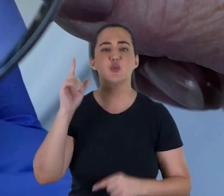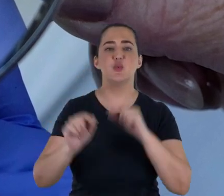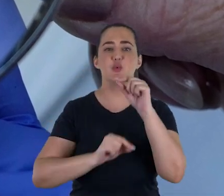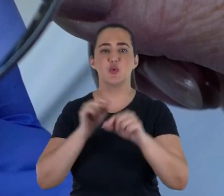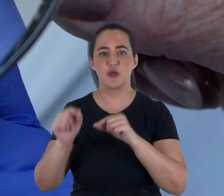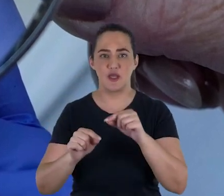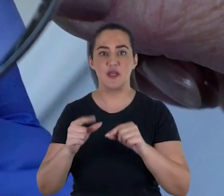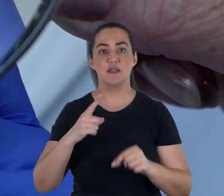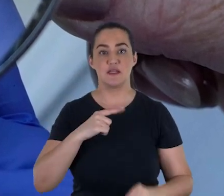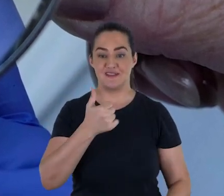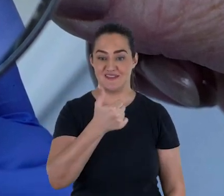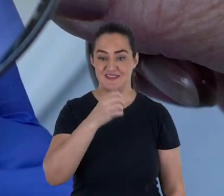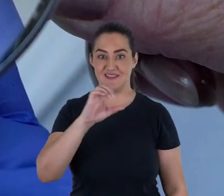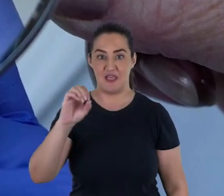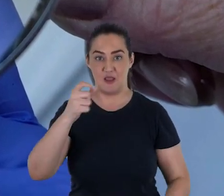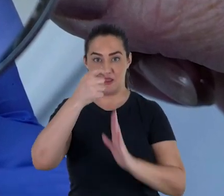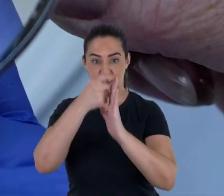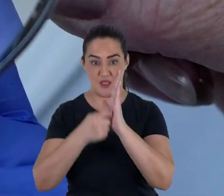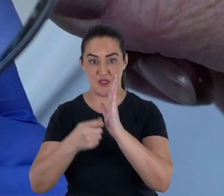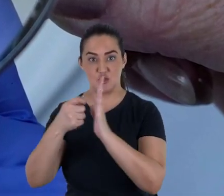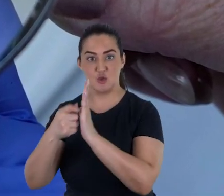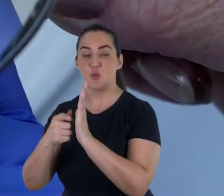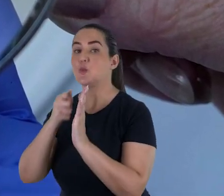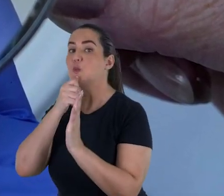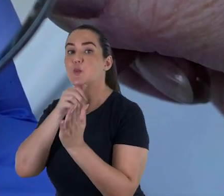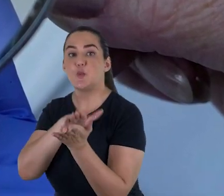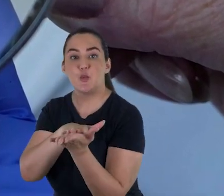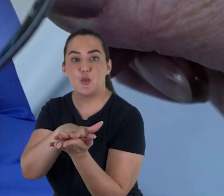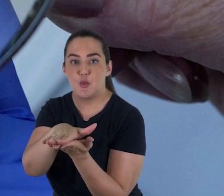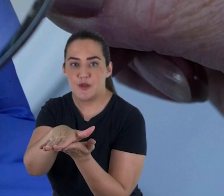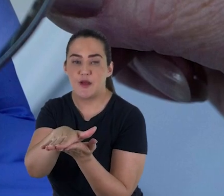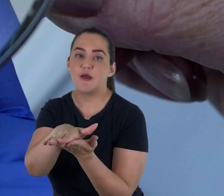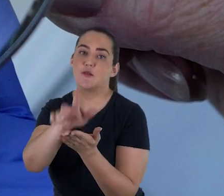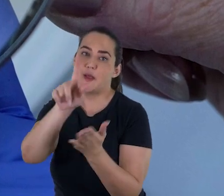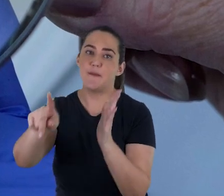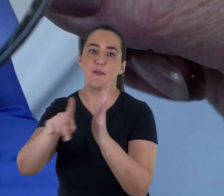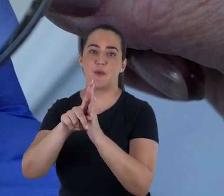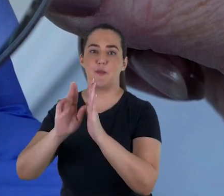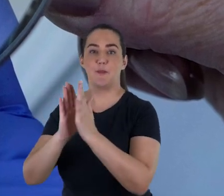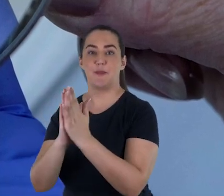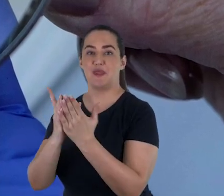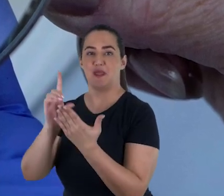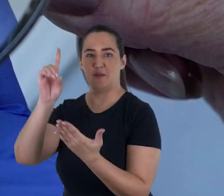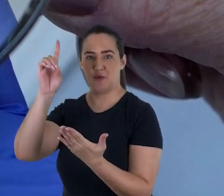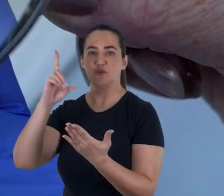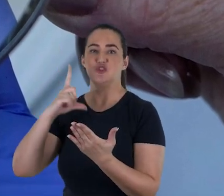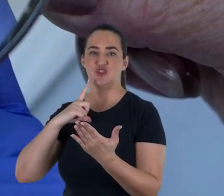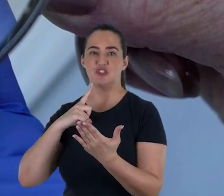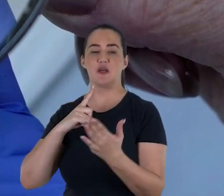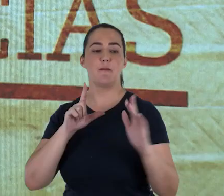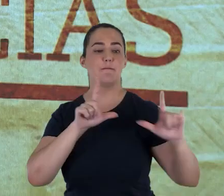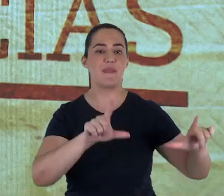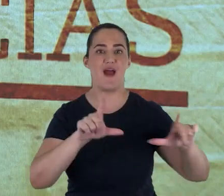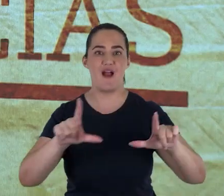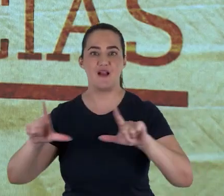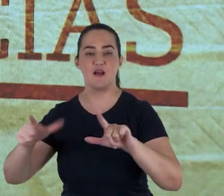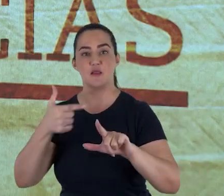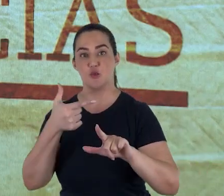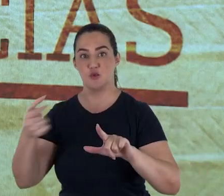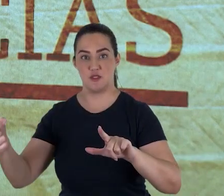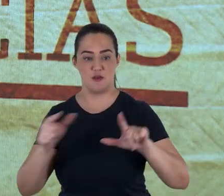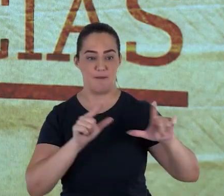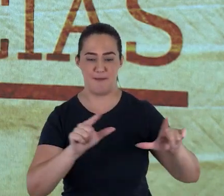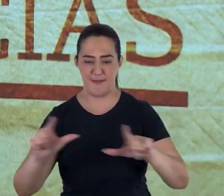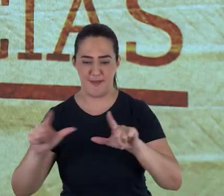é que 100 desses diferentes textos não publicados seriam textos bíblicos, em 200 placas. As